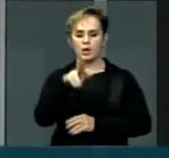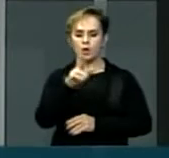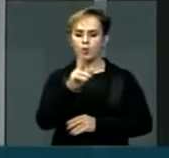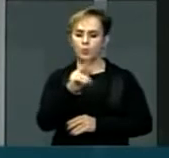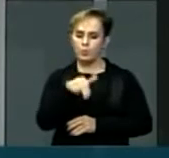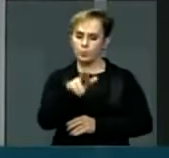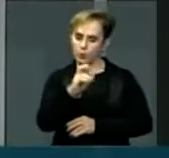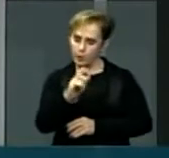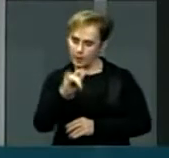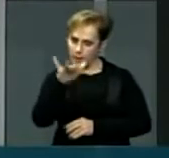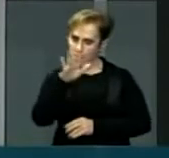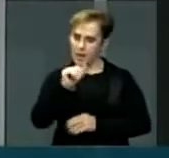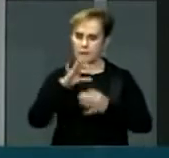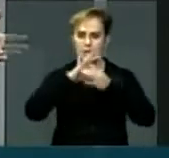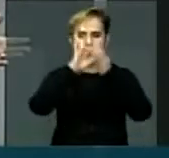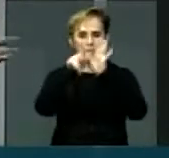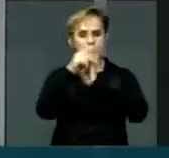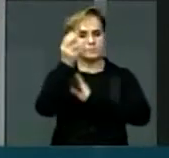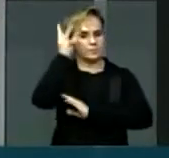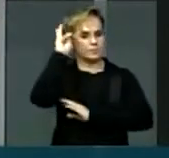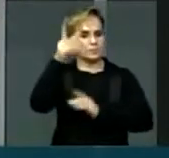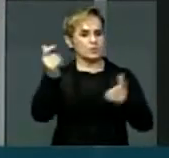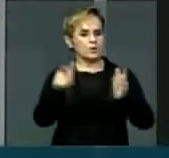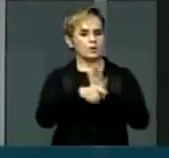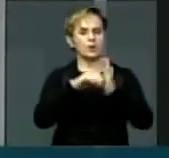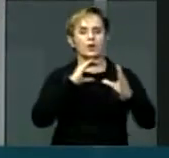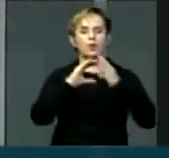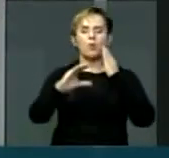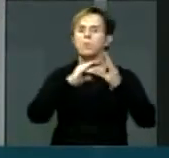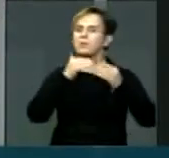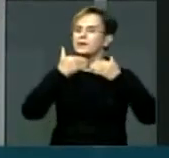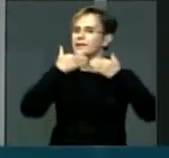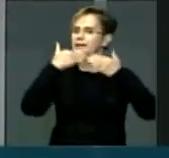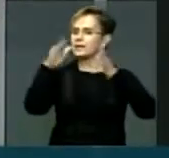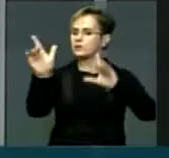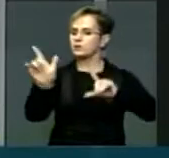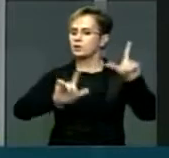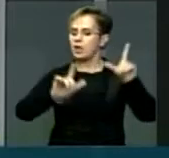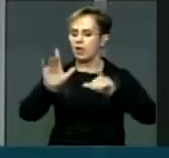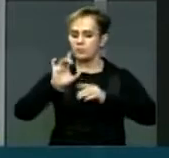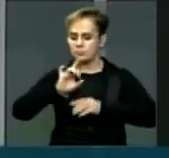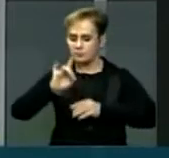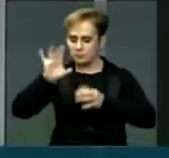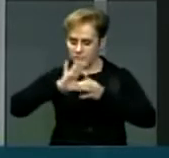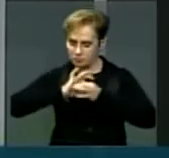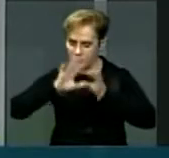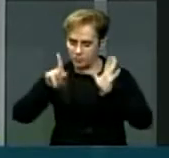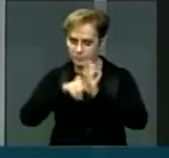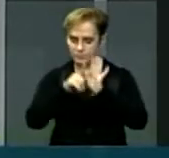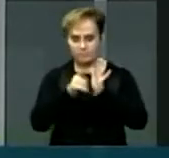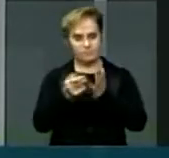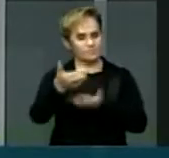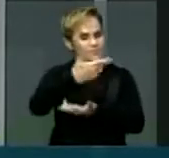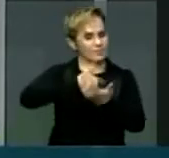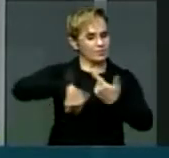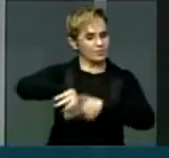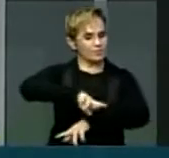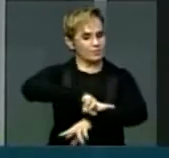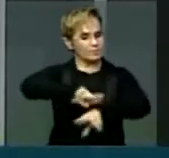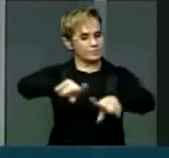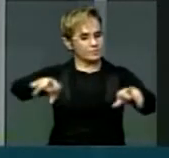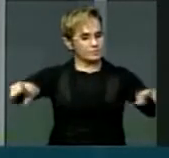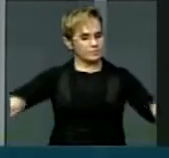à disposição do Maranhão um espaço de comunicação aberta, democrática, plural, num Estado